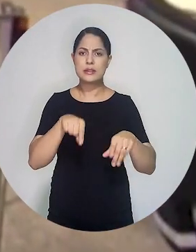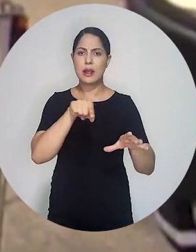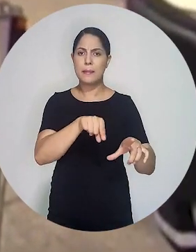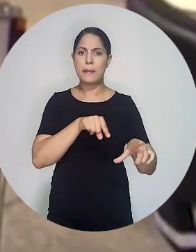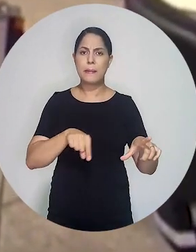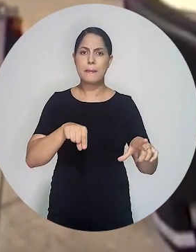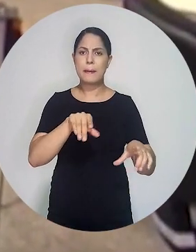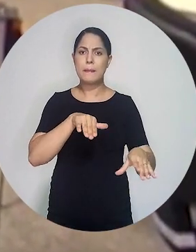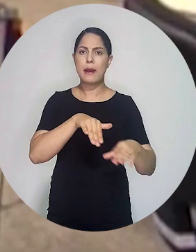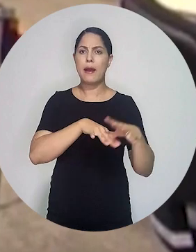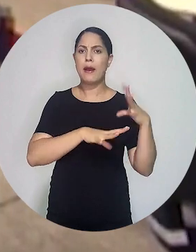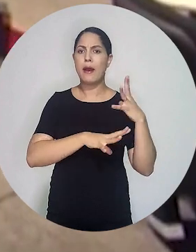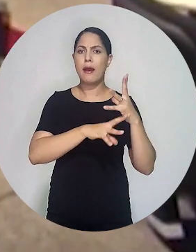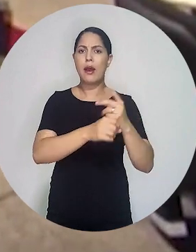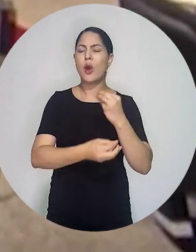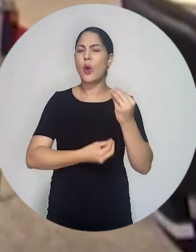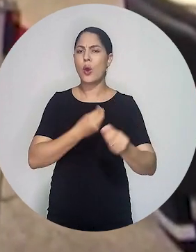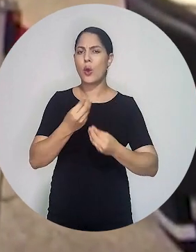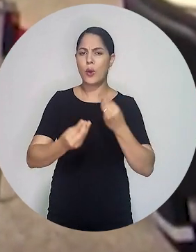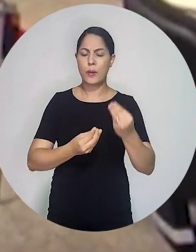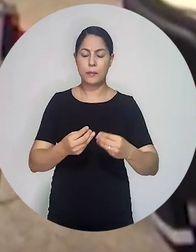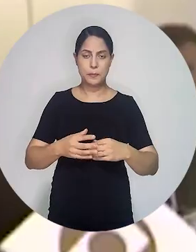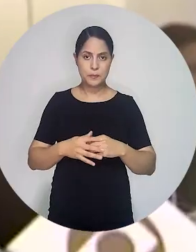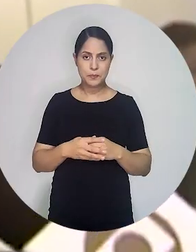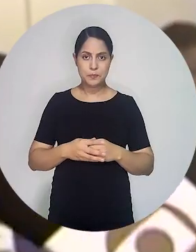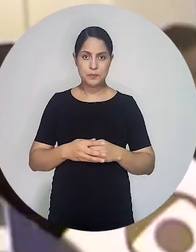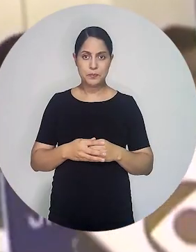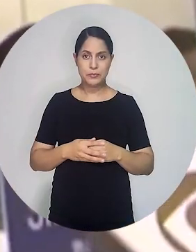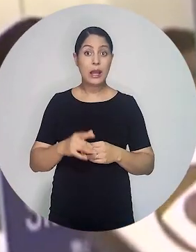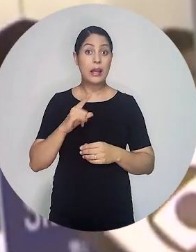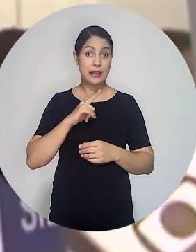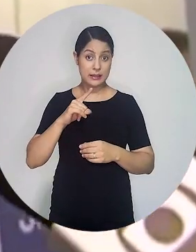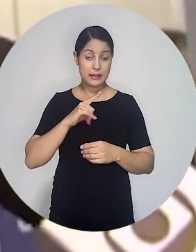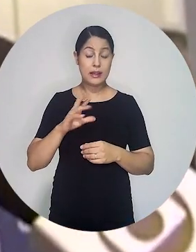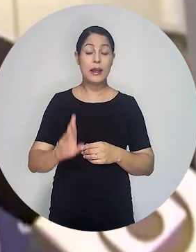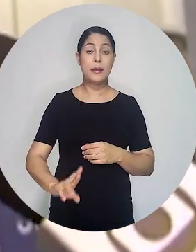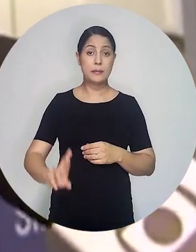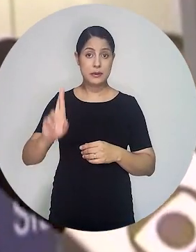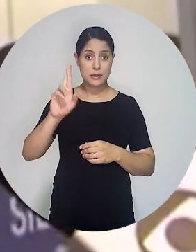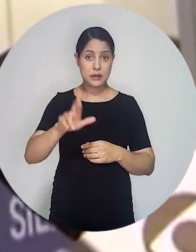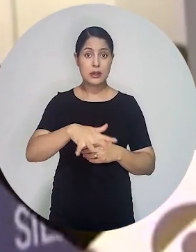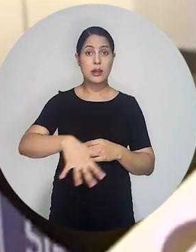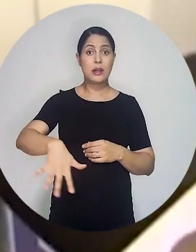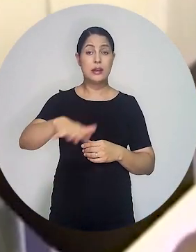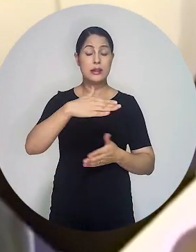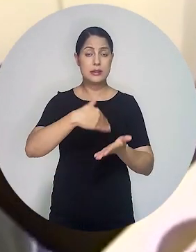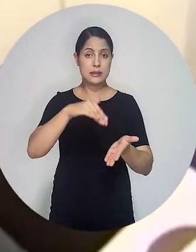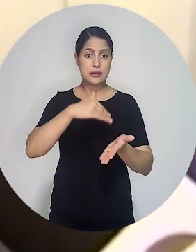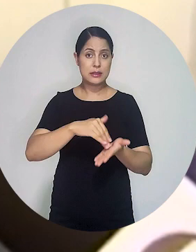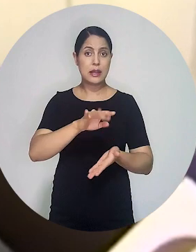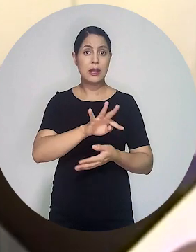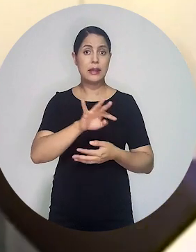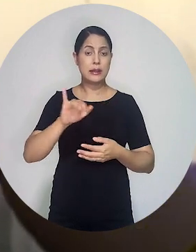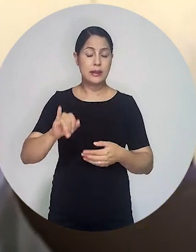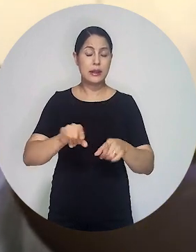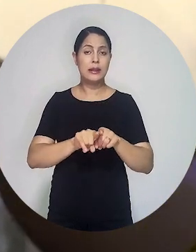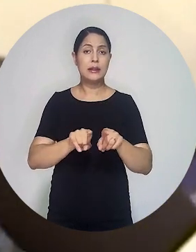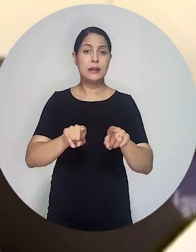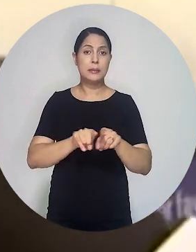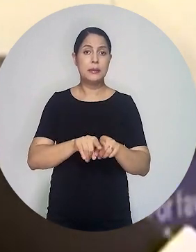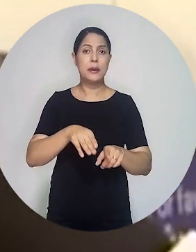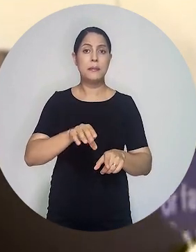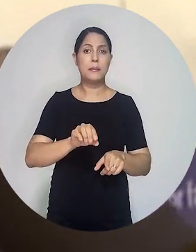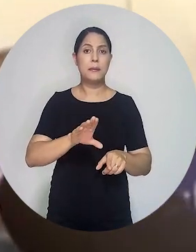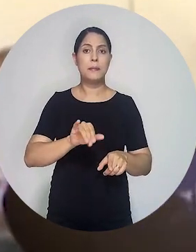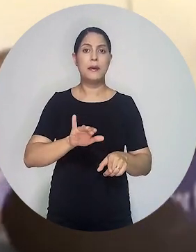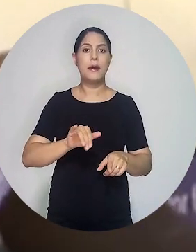como é o trabalho na sala de sessão de totalização. Esse ambiente tem todos os representantes das principais áreas da Secretaria de TI,